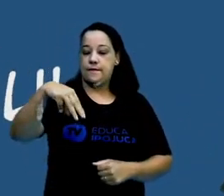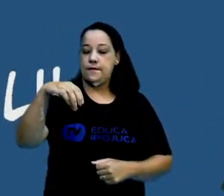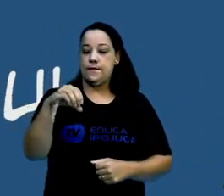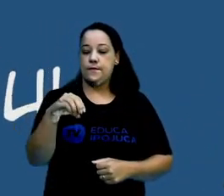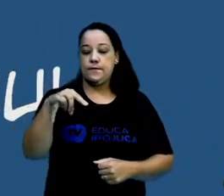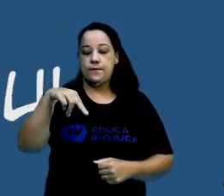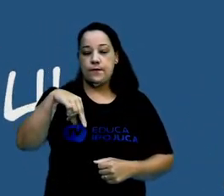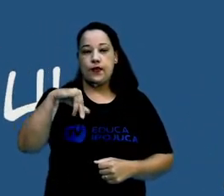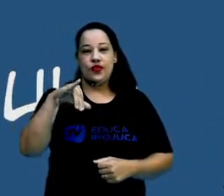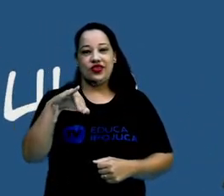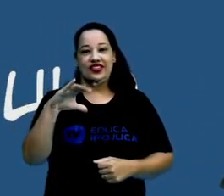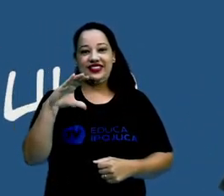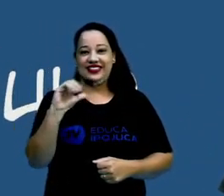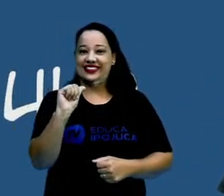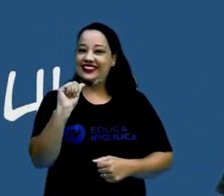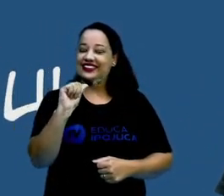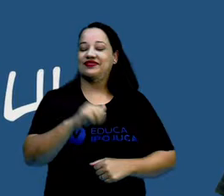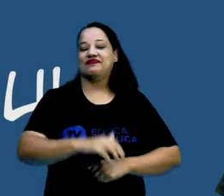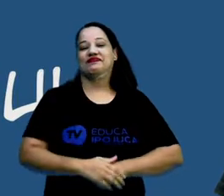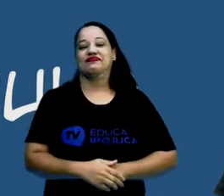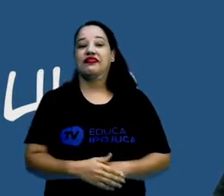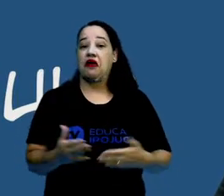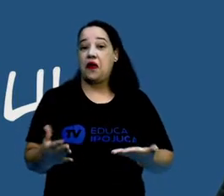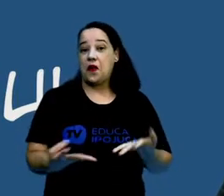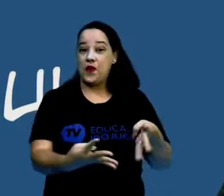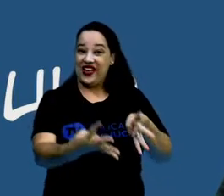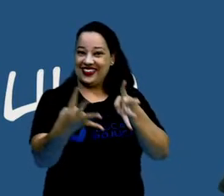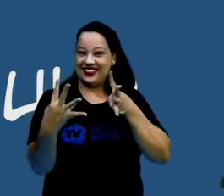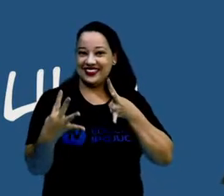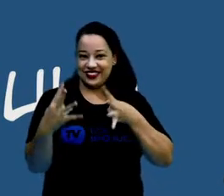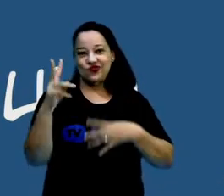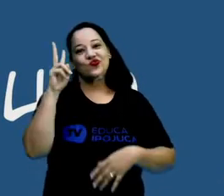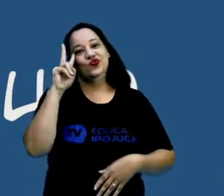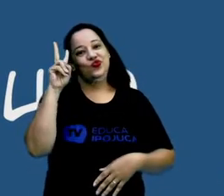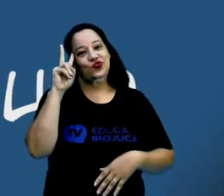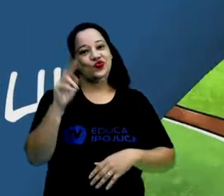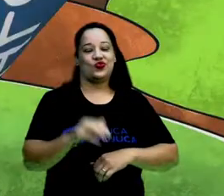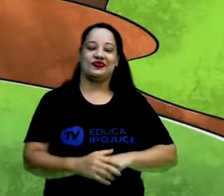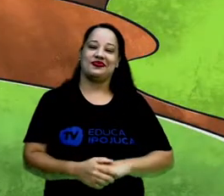Prestem, amores, bastante atenção nessa historinha.